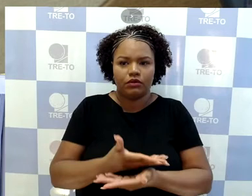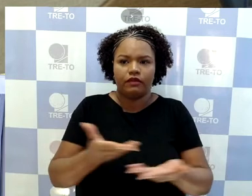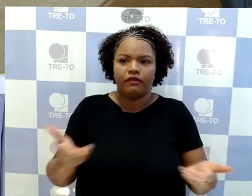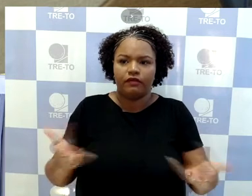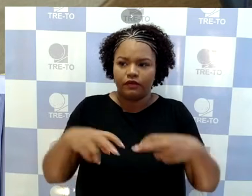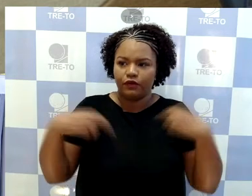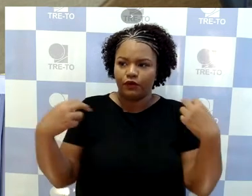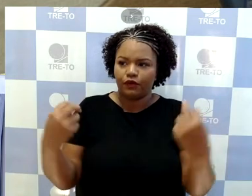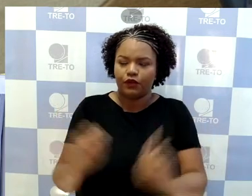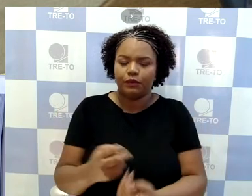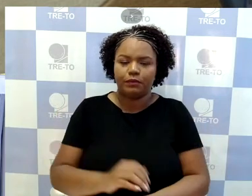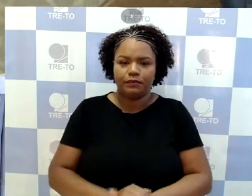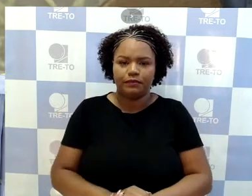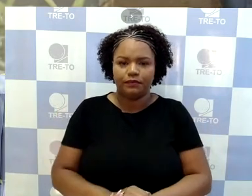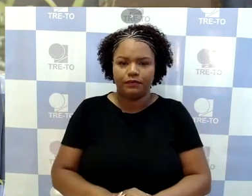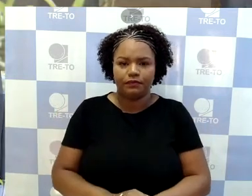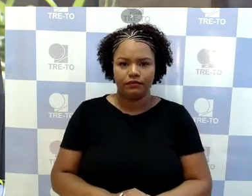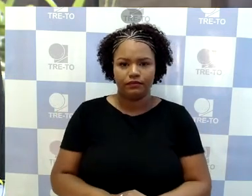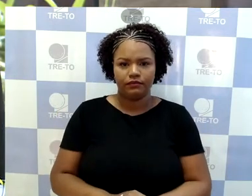Obrigado, senhor presidente.